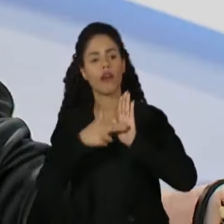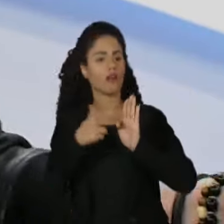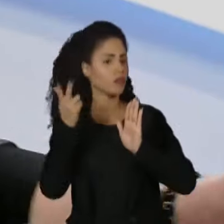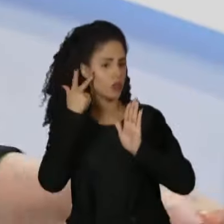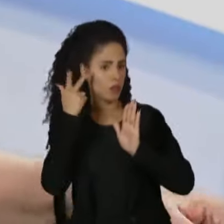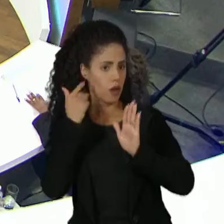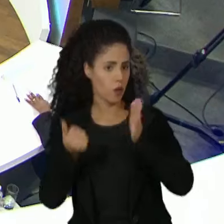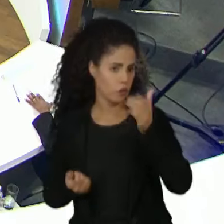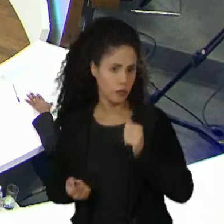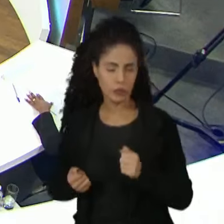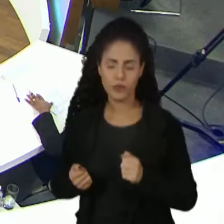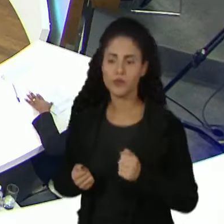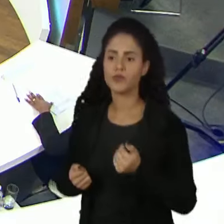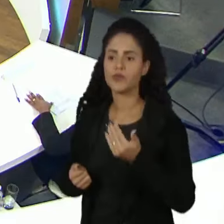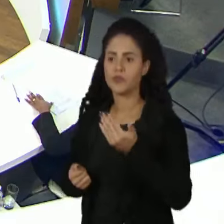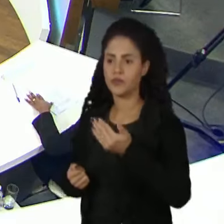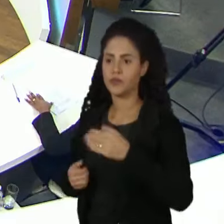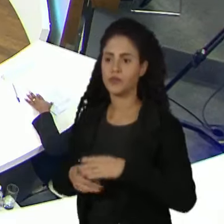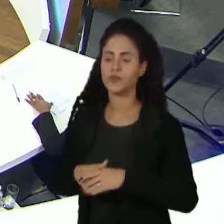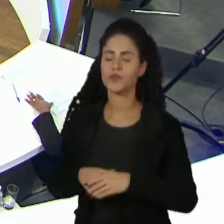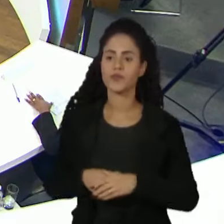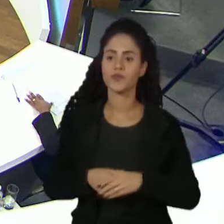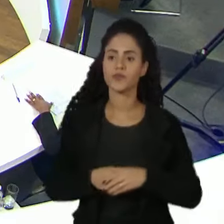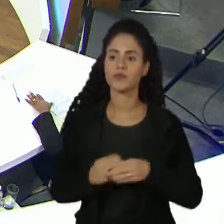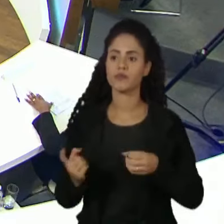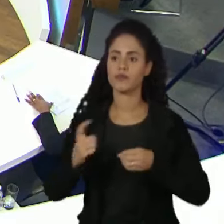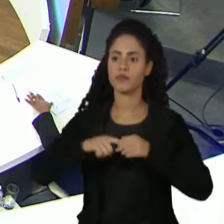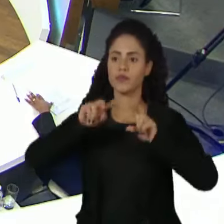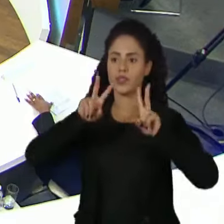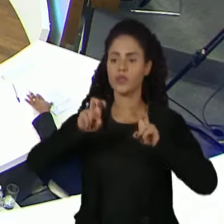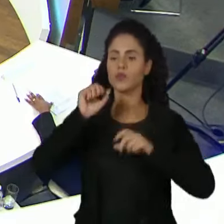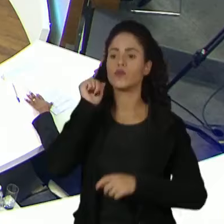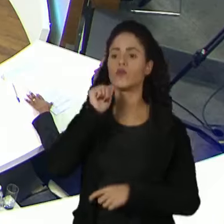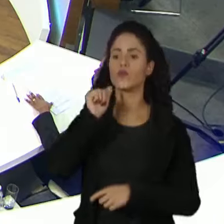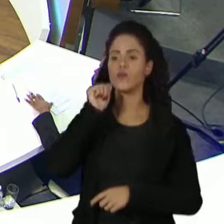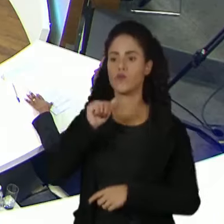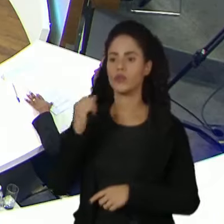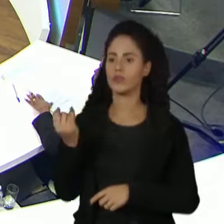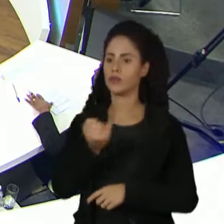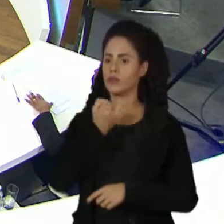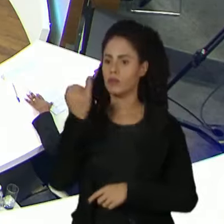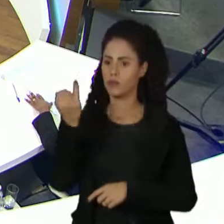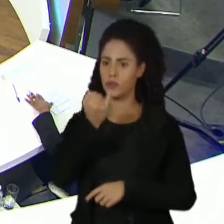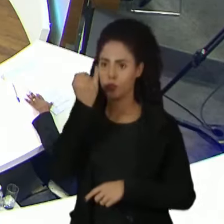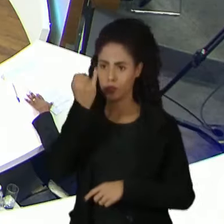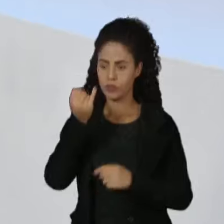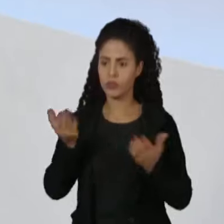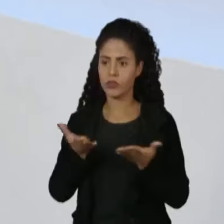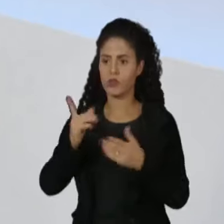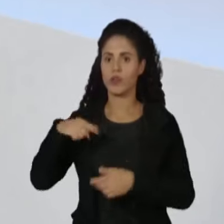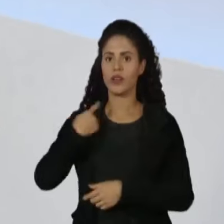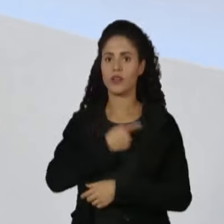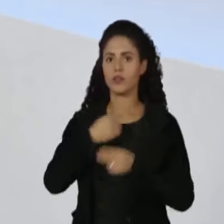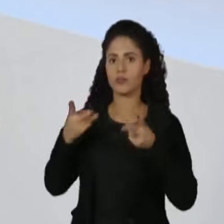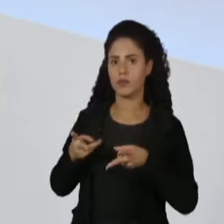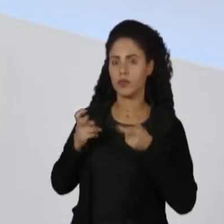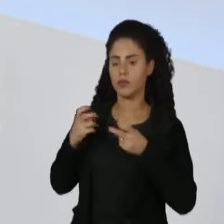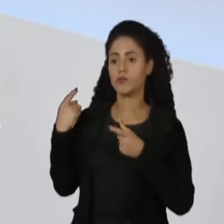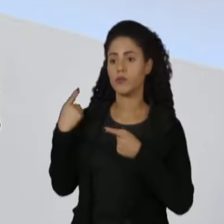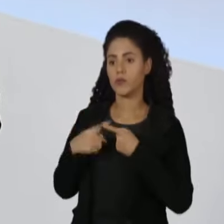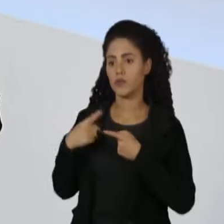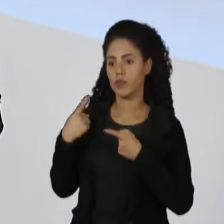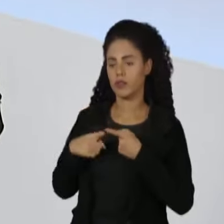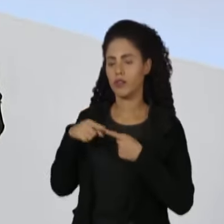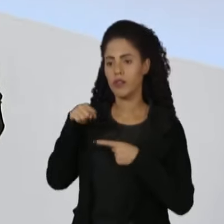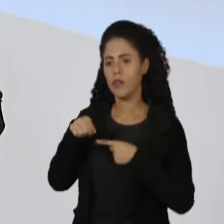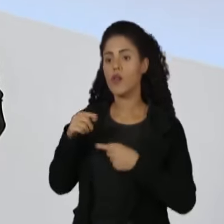democrático. Diga, Fabiola, depois... falou, eu vou voltar no assunto da mulher, porque isso é muito importante a gente trazer nessa campanha, né? A gente tem visto